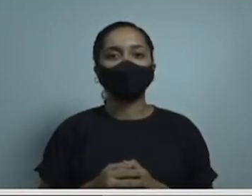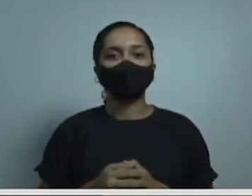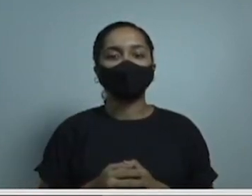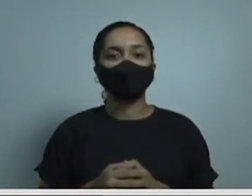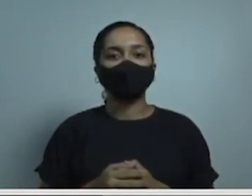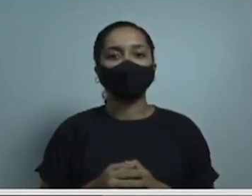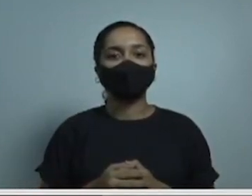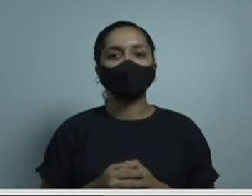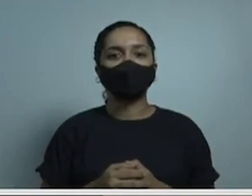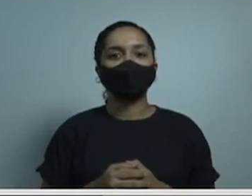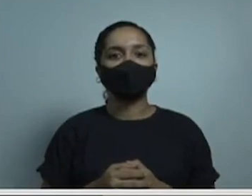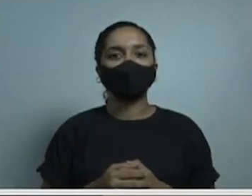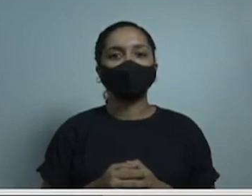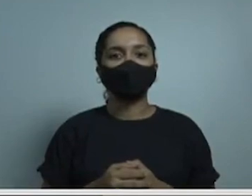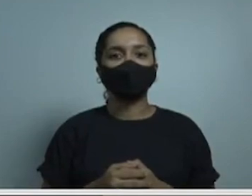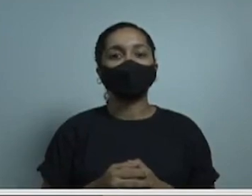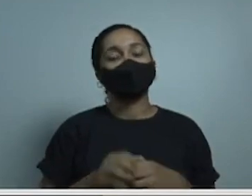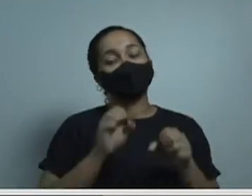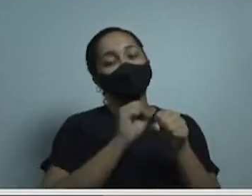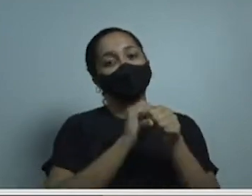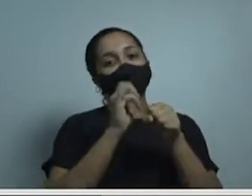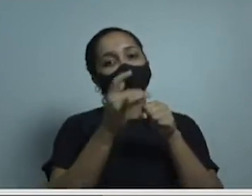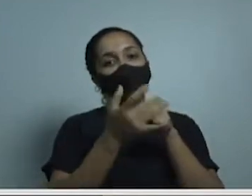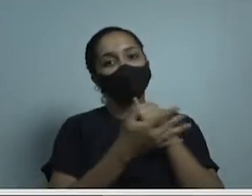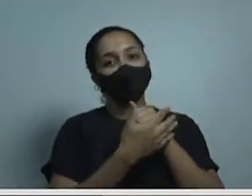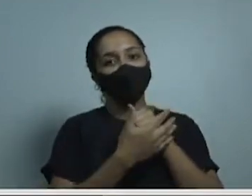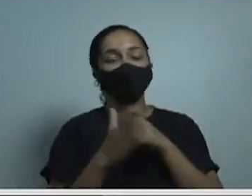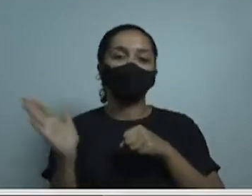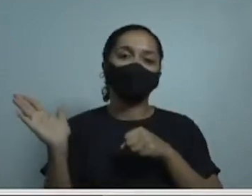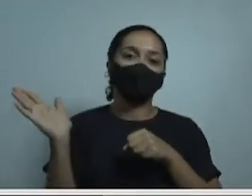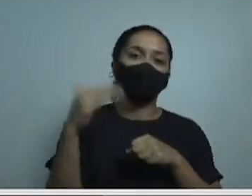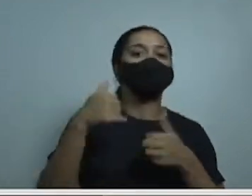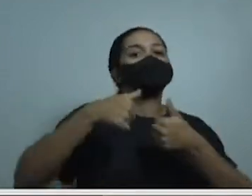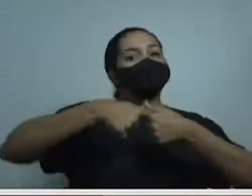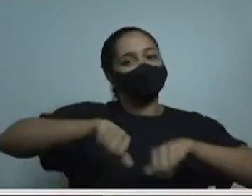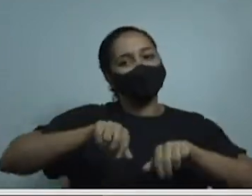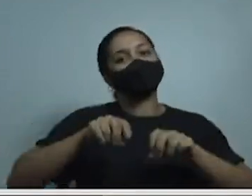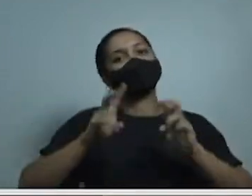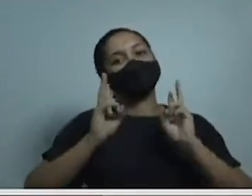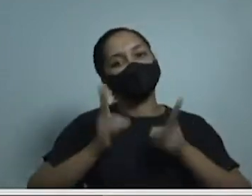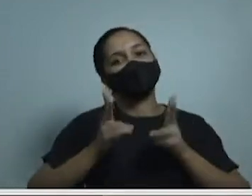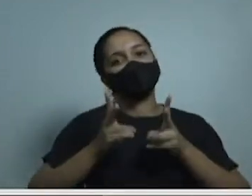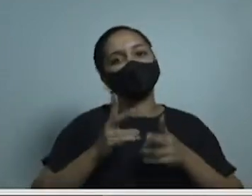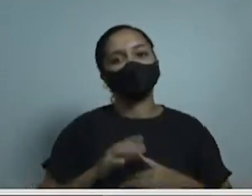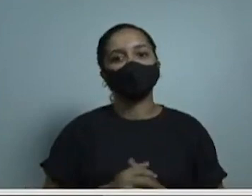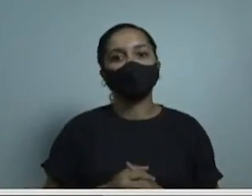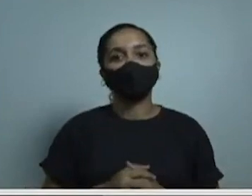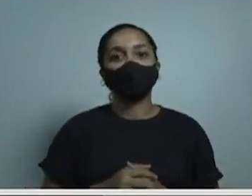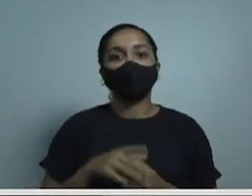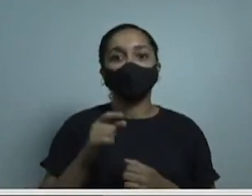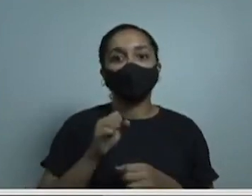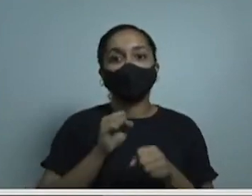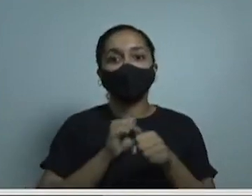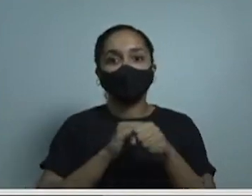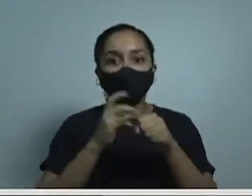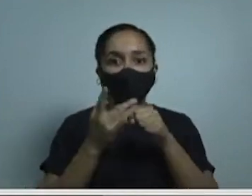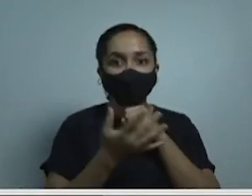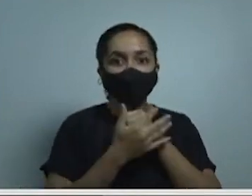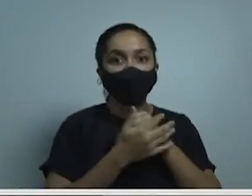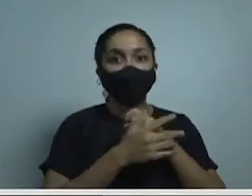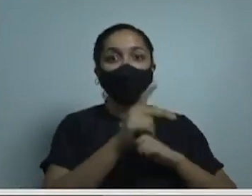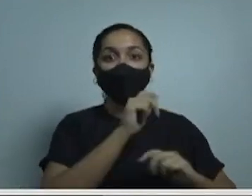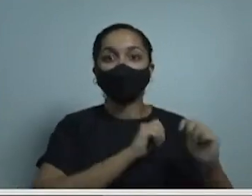O coronavírus veio para ficar. Nós vamos controlar a pandemia com a vacinação